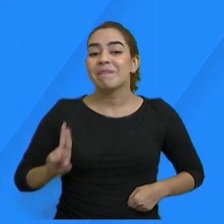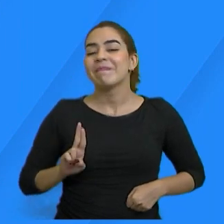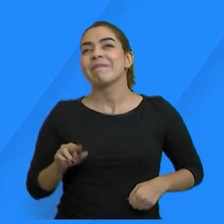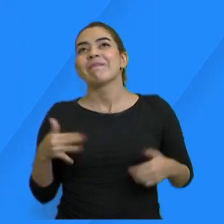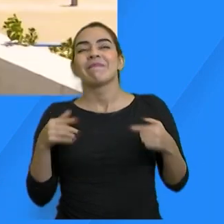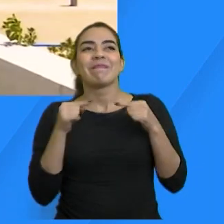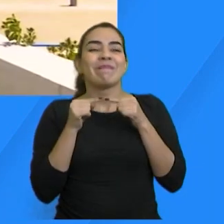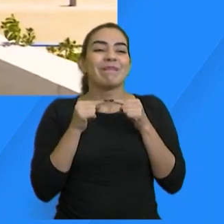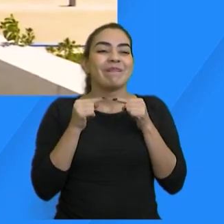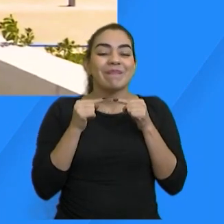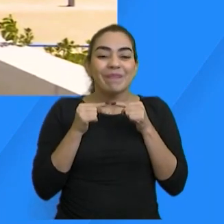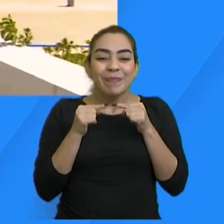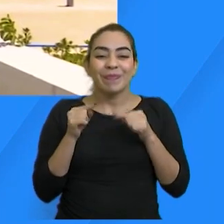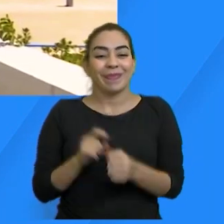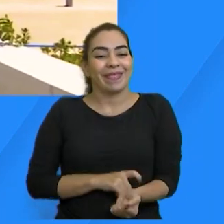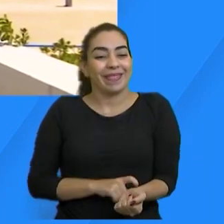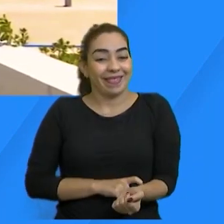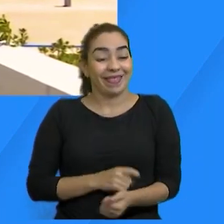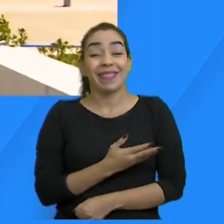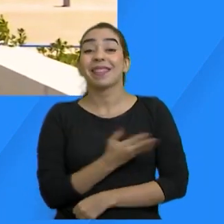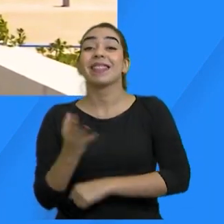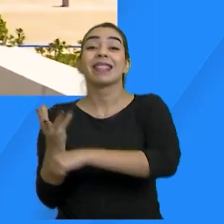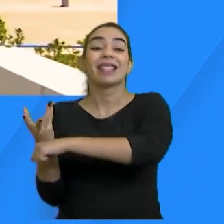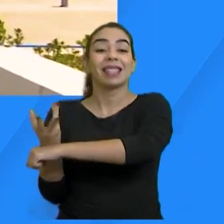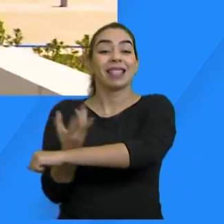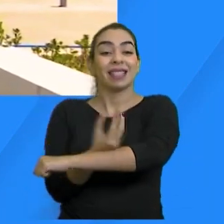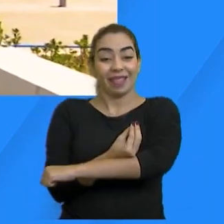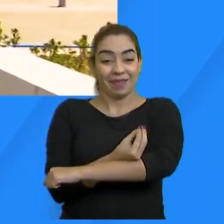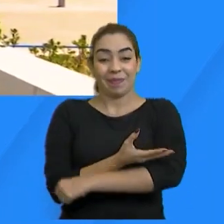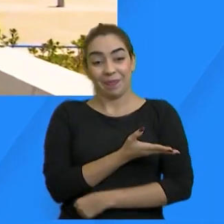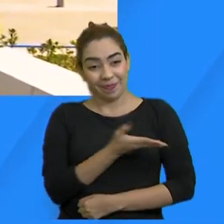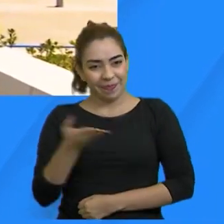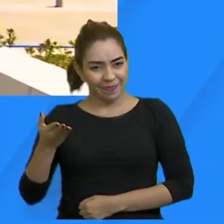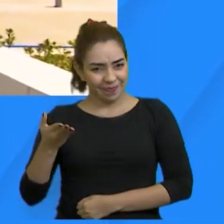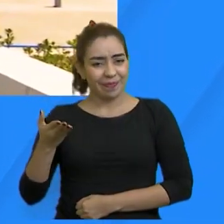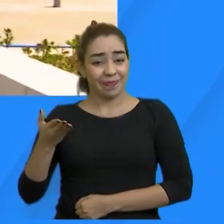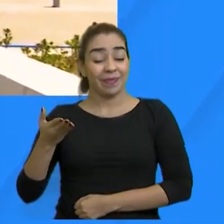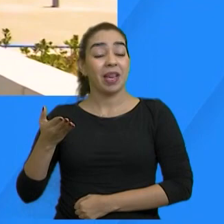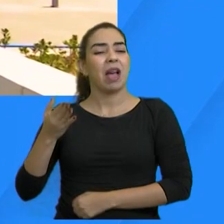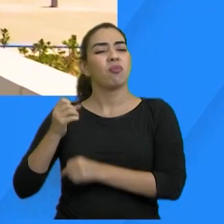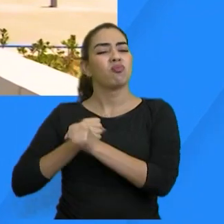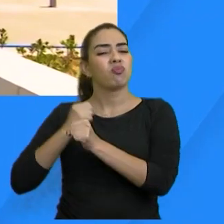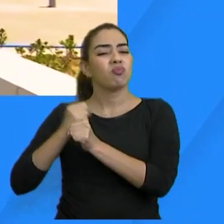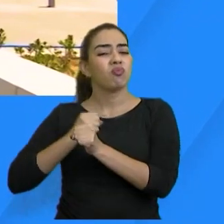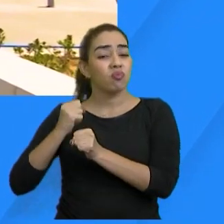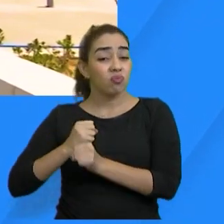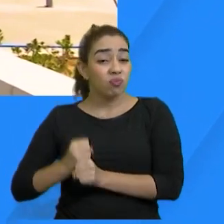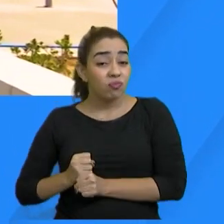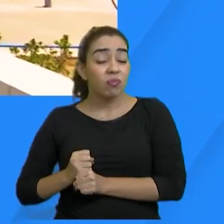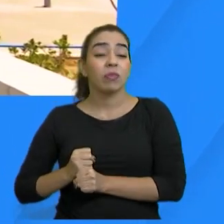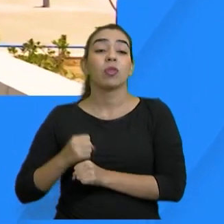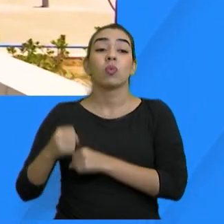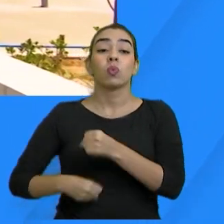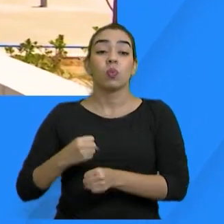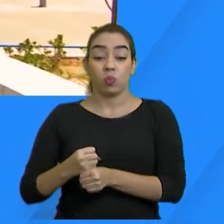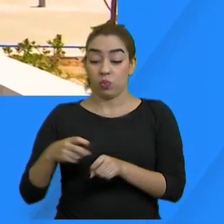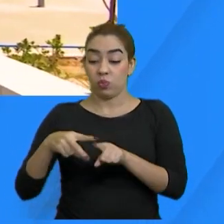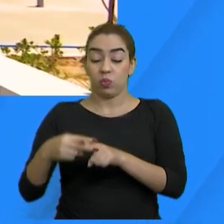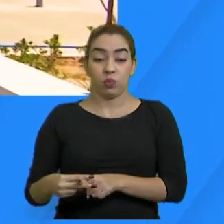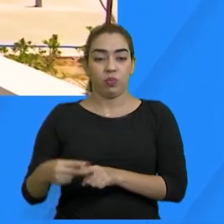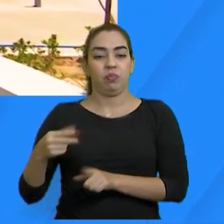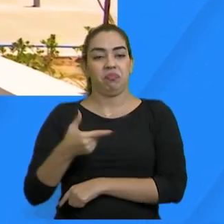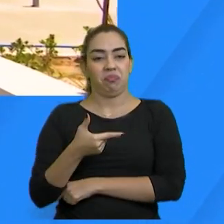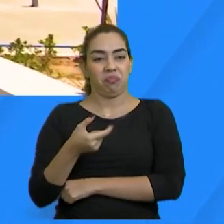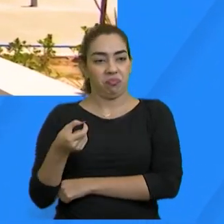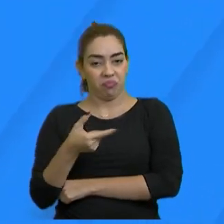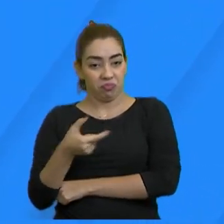mas bora lá. Eu estou falando da Estação das Artes, esse prédio histórico que foi restaurado em 2022 e está no